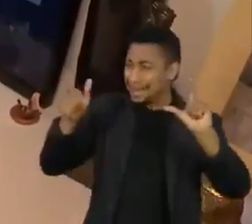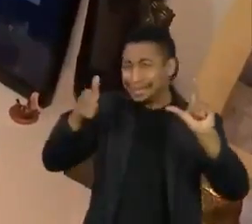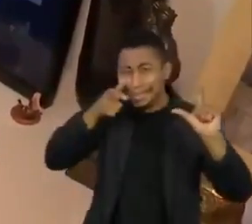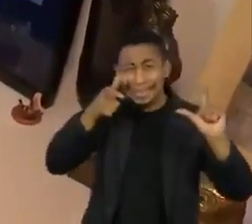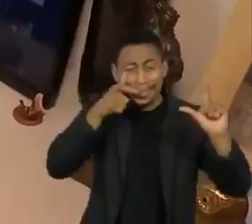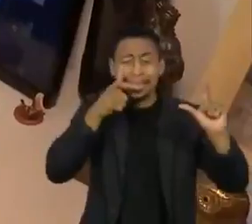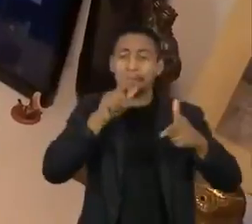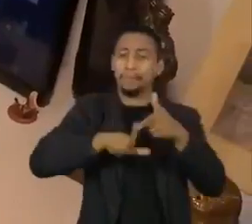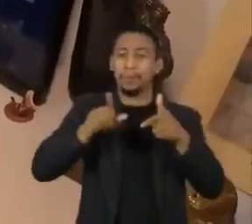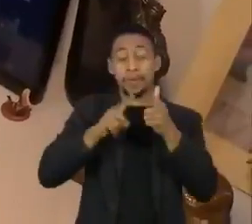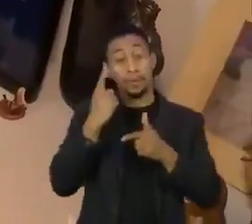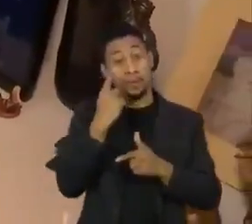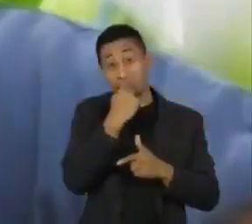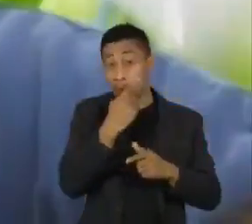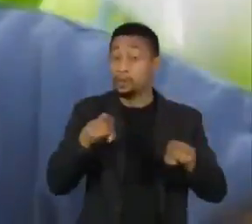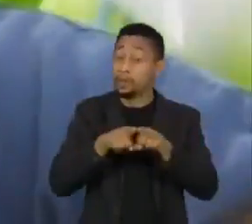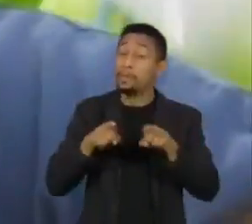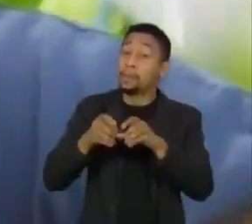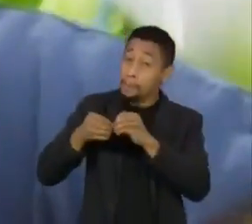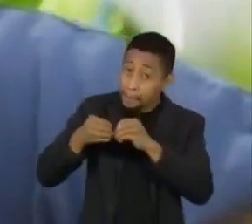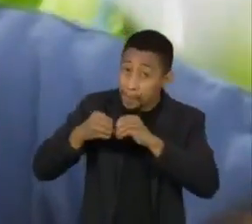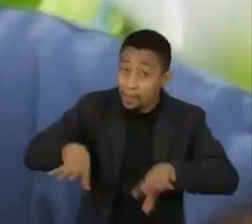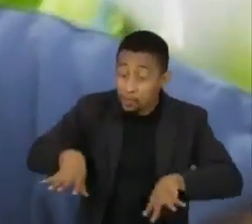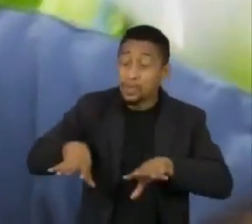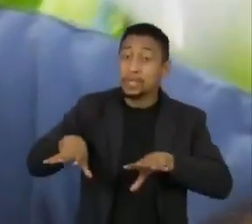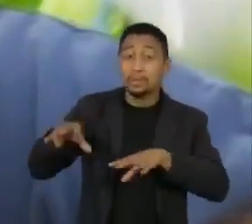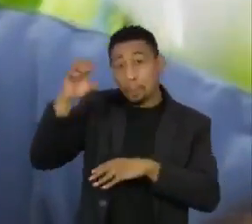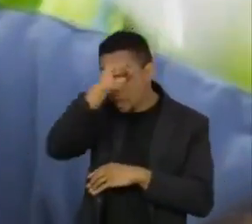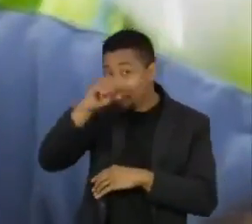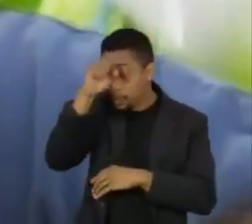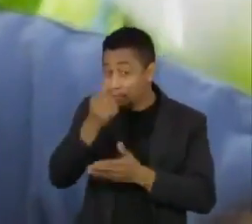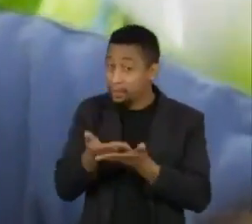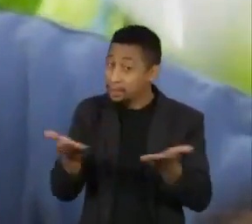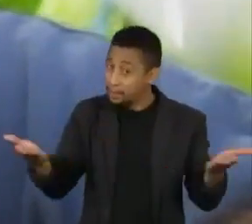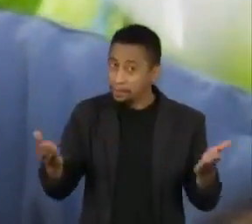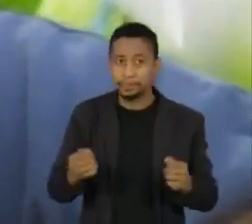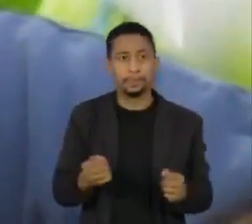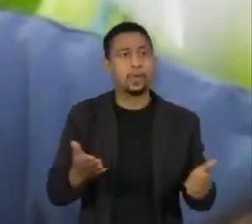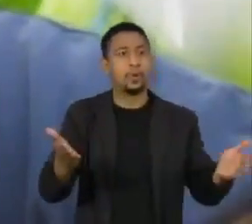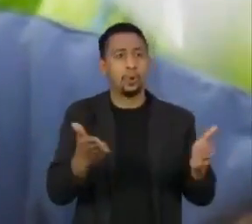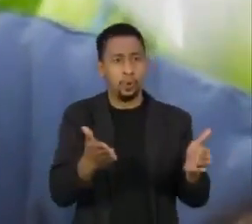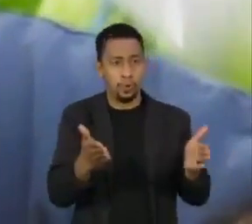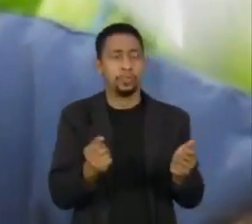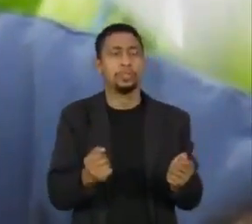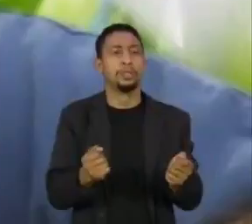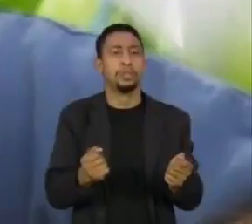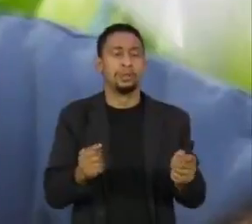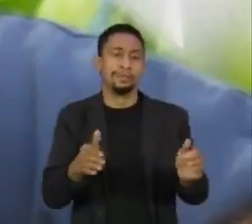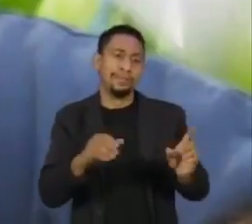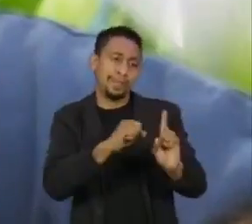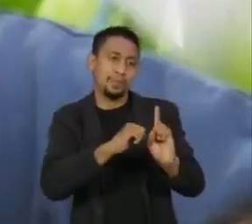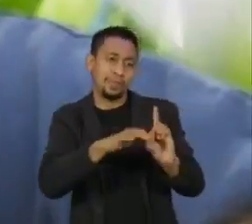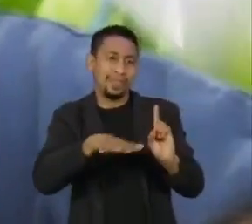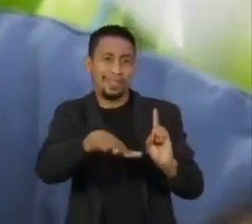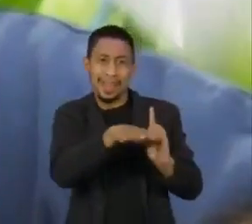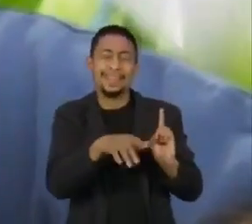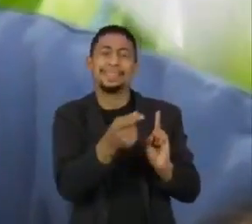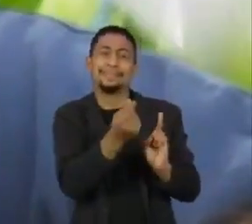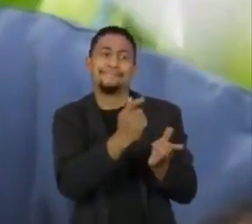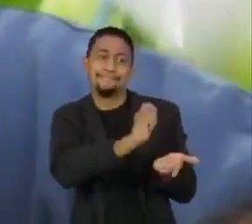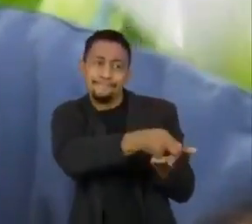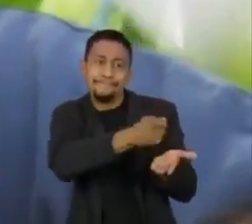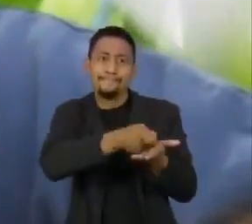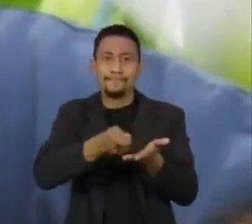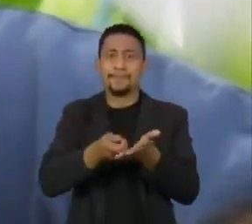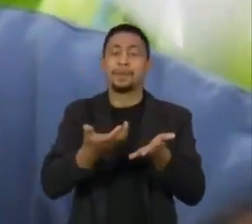de aprendizagem das crianças. Hoje, o custo social, o custo do aprendizado, a evasão escolar, a repetência,